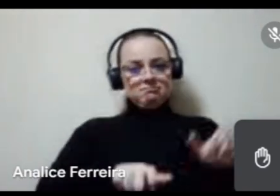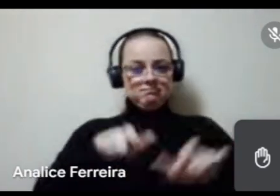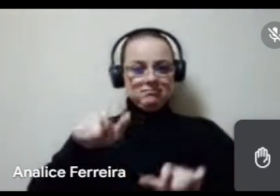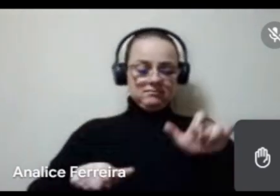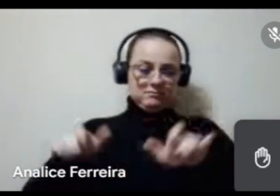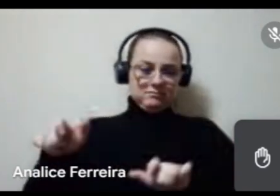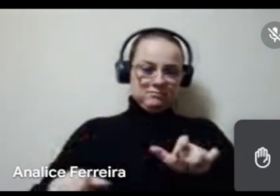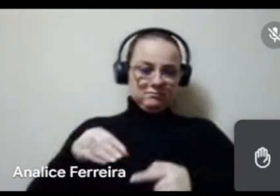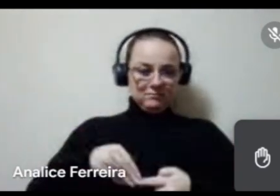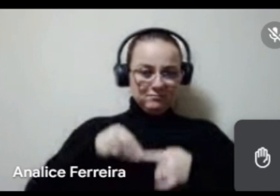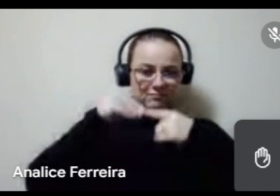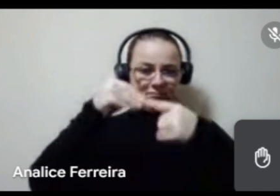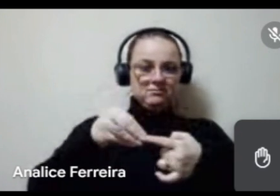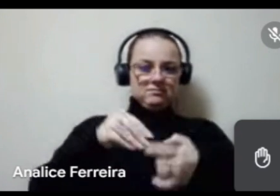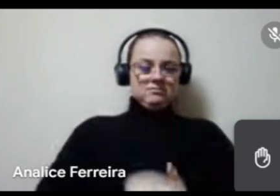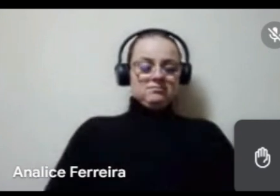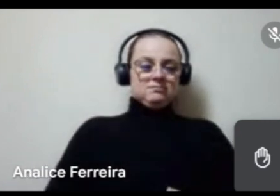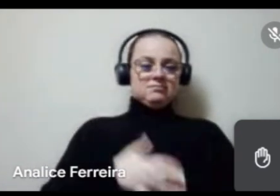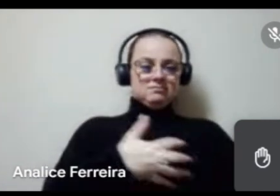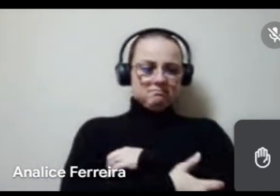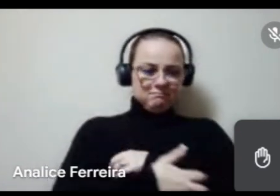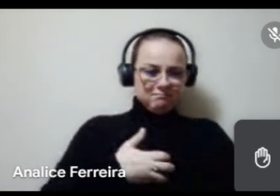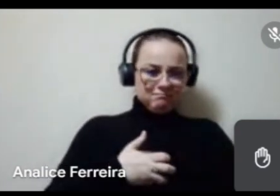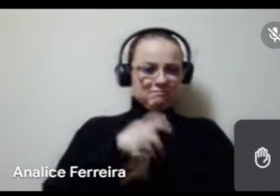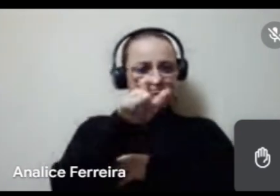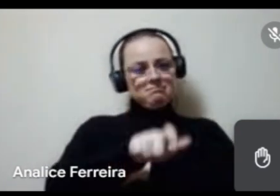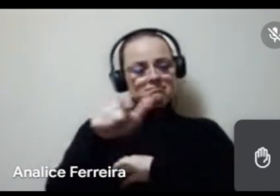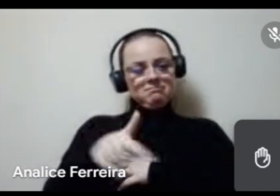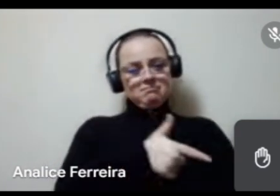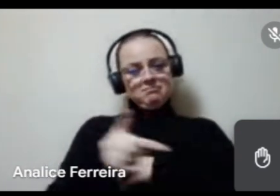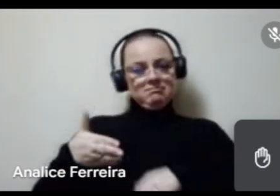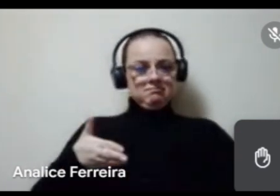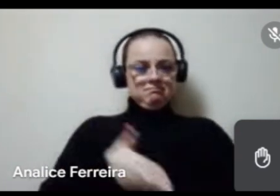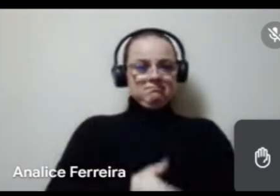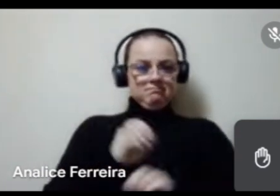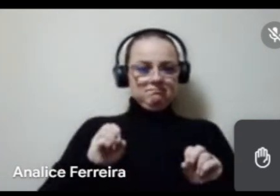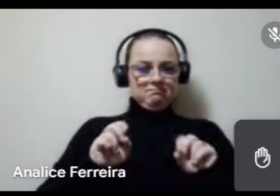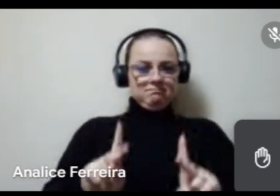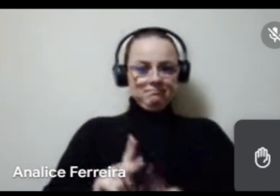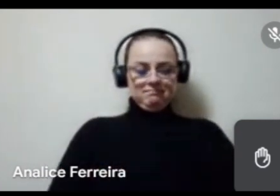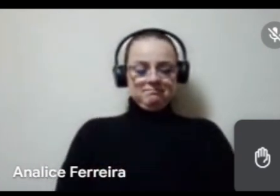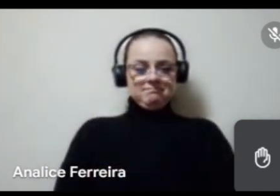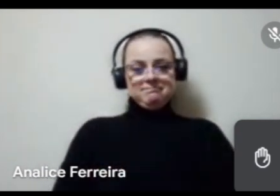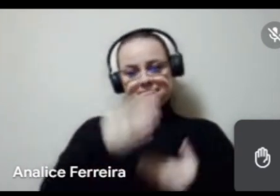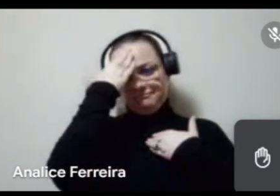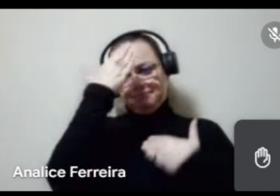principalmente para as periferias, para quem não tem acesso, beleza? Obrigado.